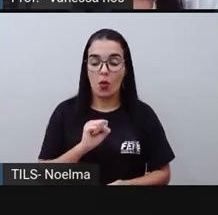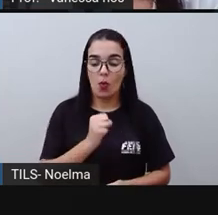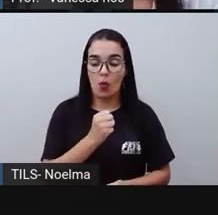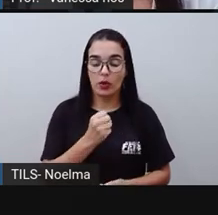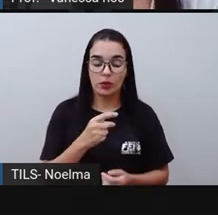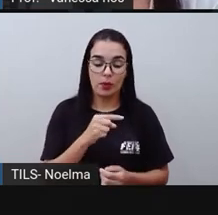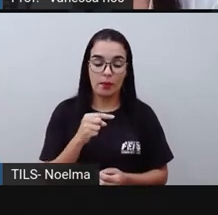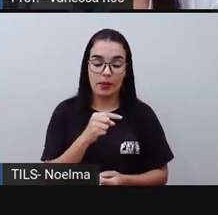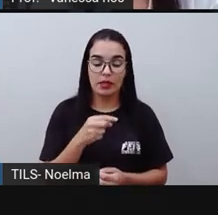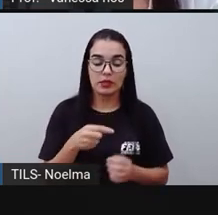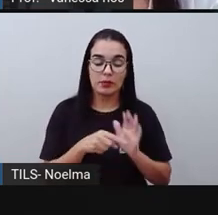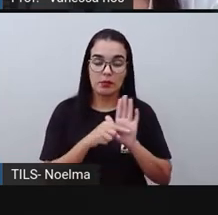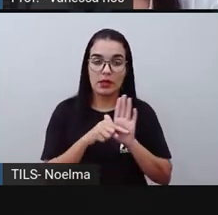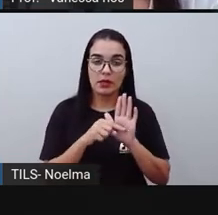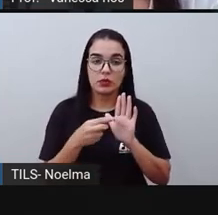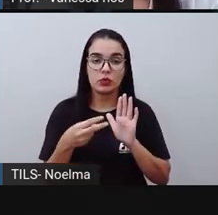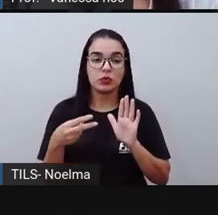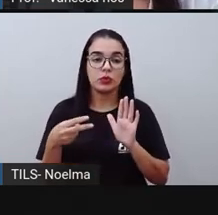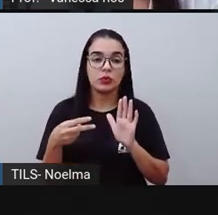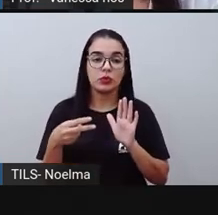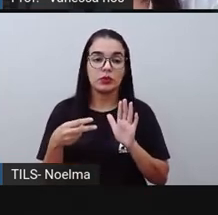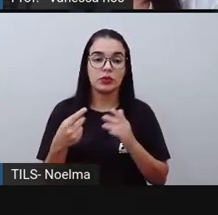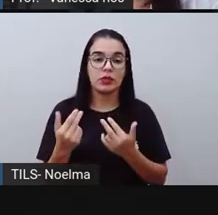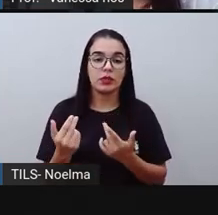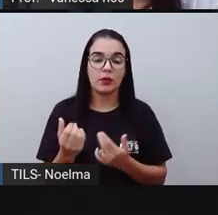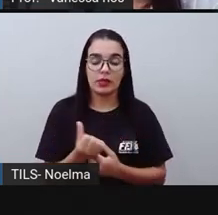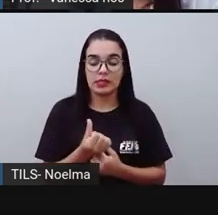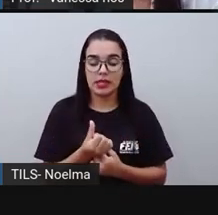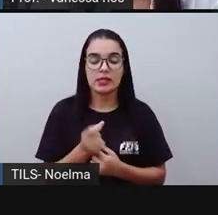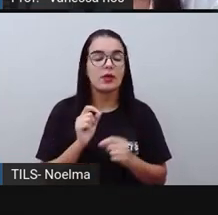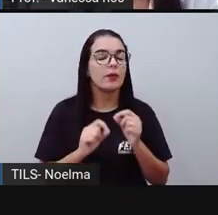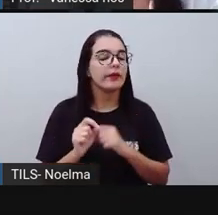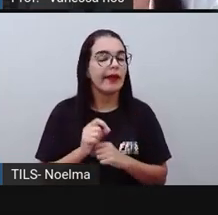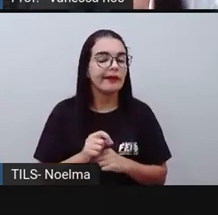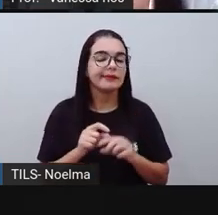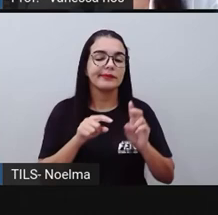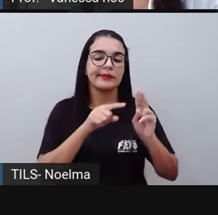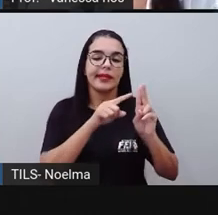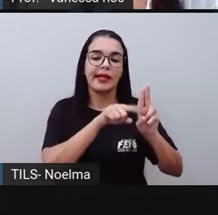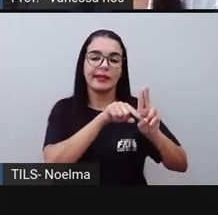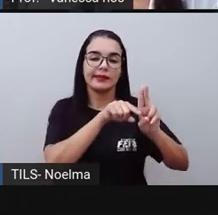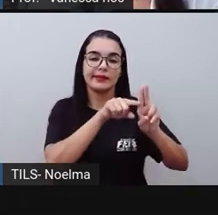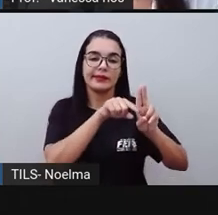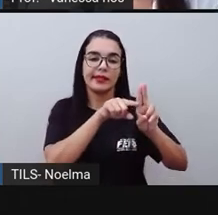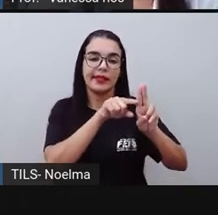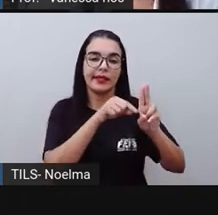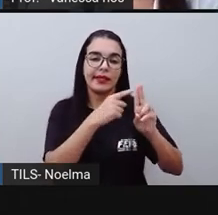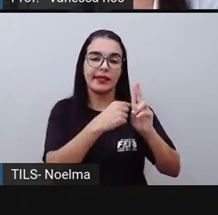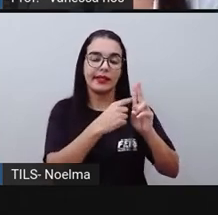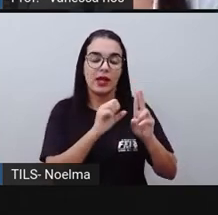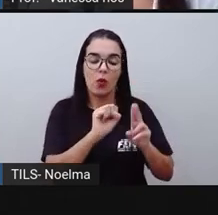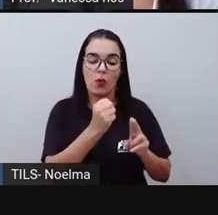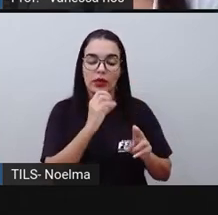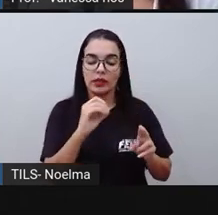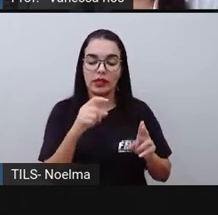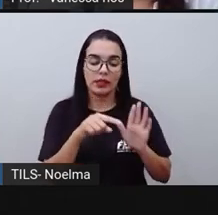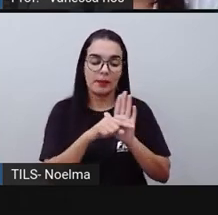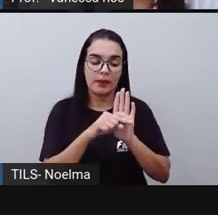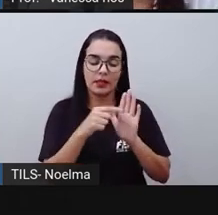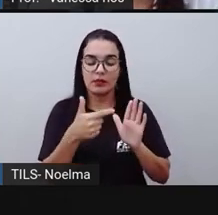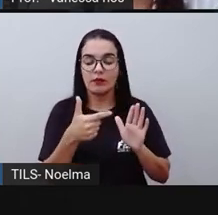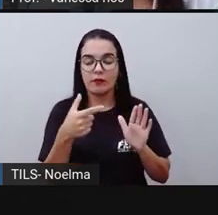menos 2, que é igual a 6. Lembrando que são dezenas, então, eu estou fazendo, na verdade, 80 menos